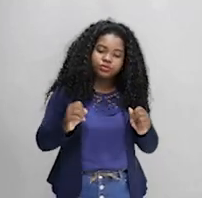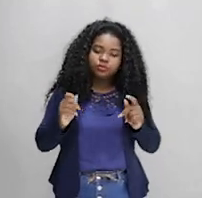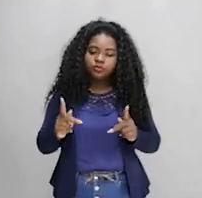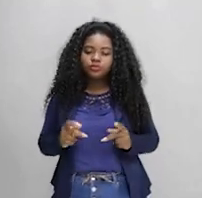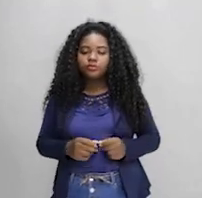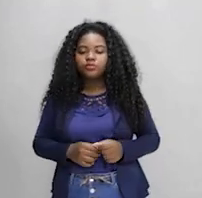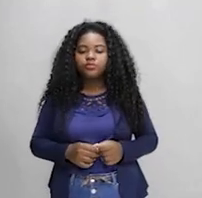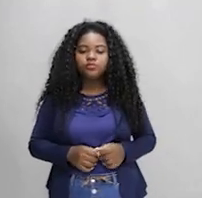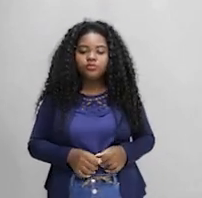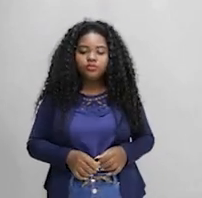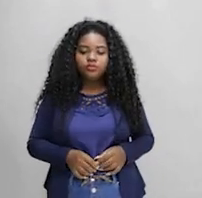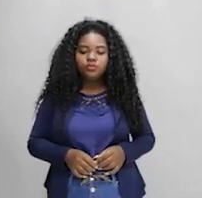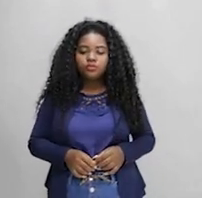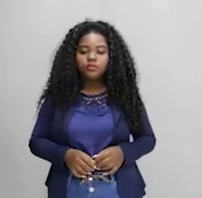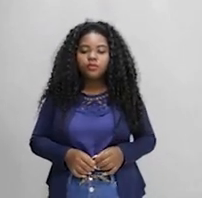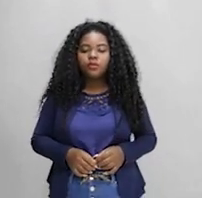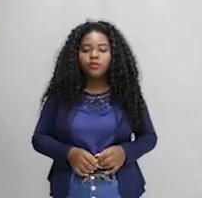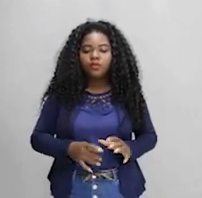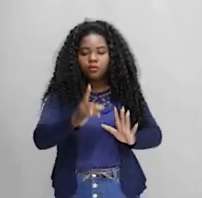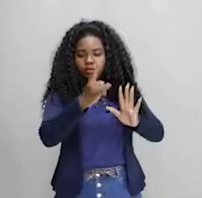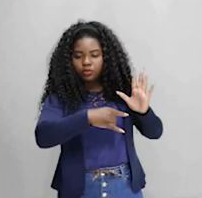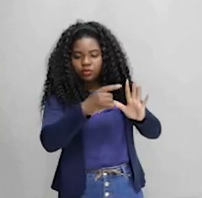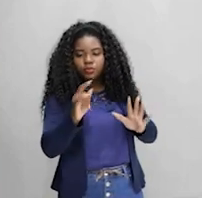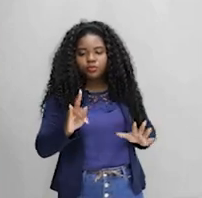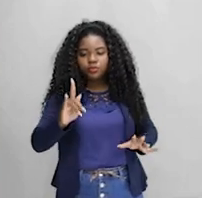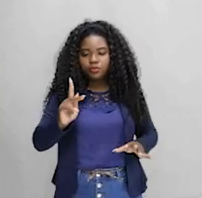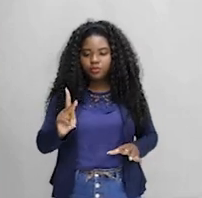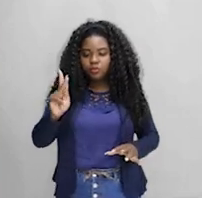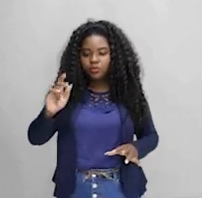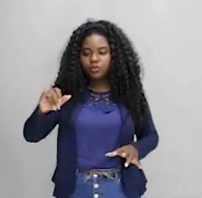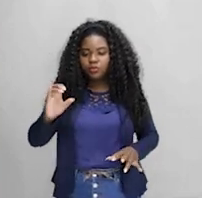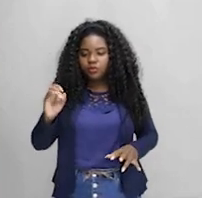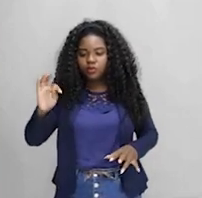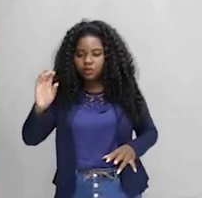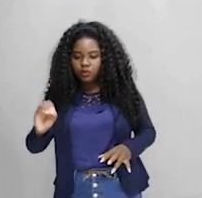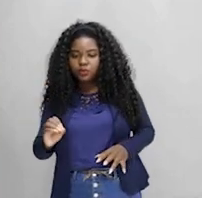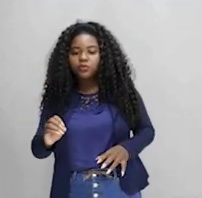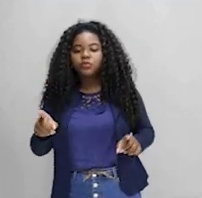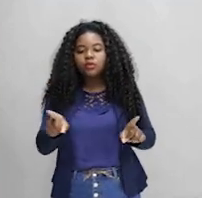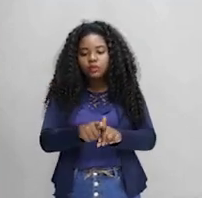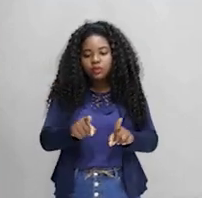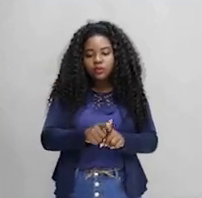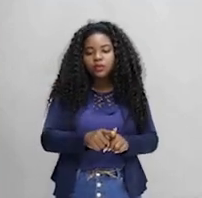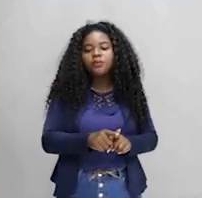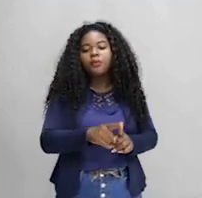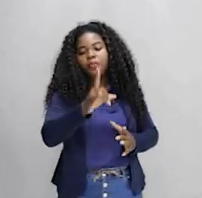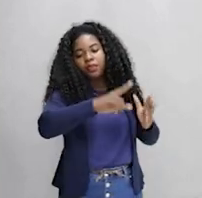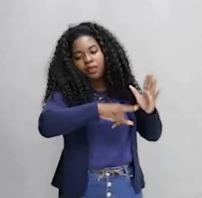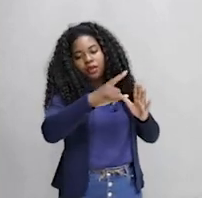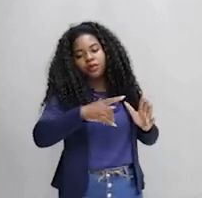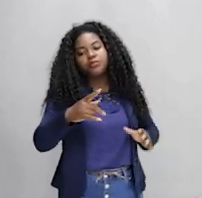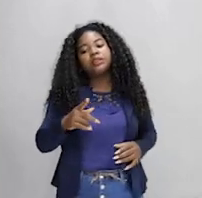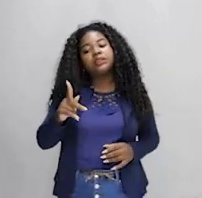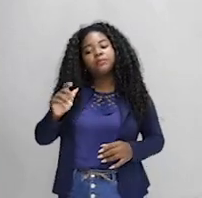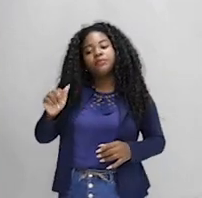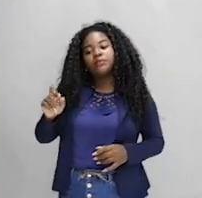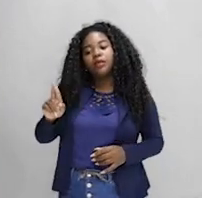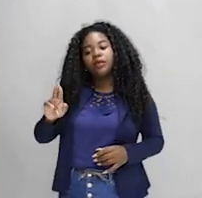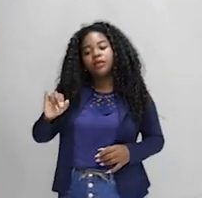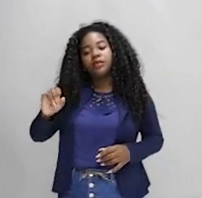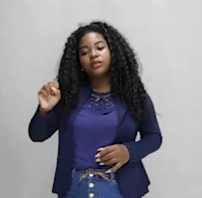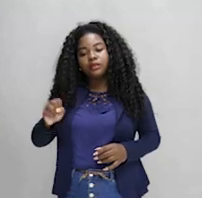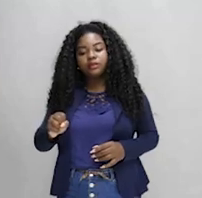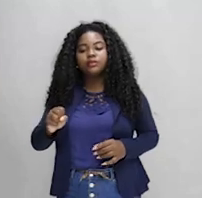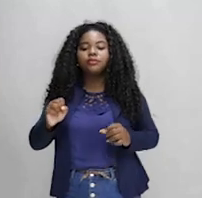Os famosos Protocolo de Quioto e o mais recente, o Acordo de Paris. E vamos citar aí, principalmente